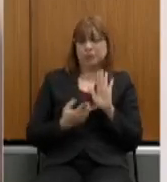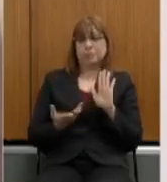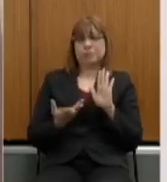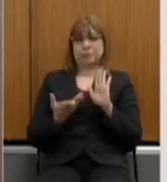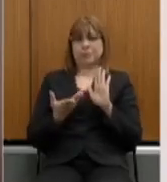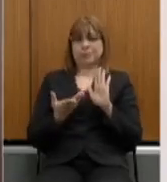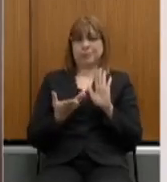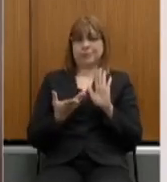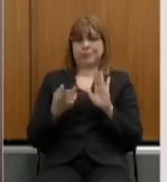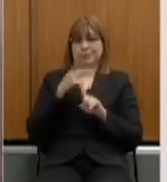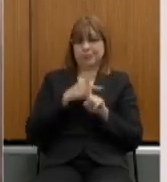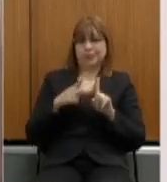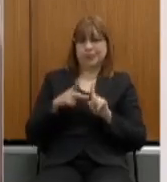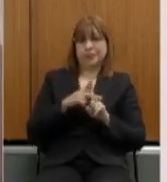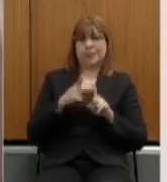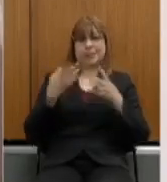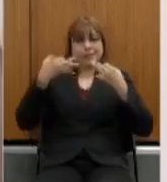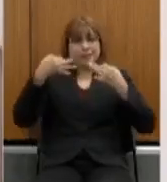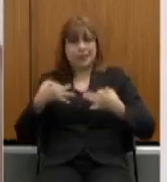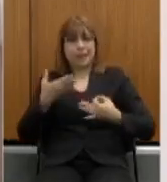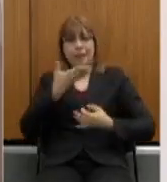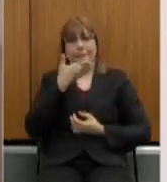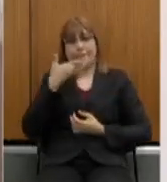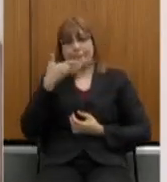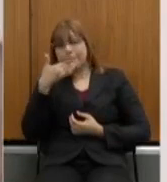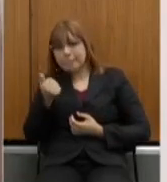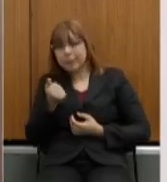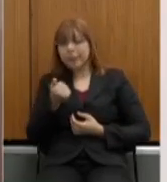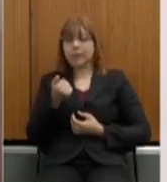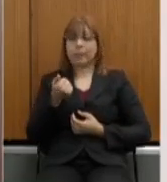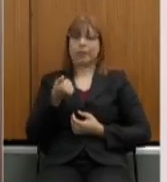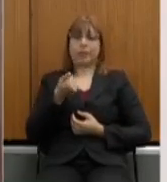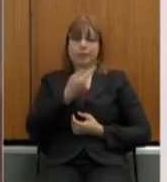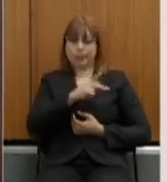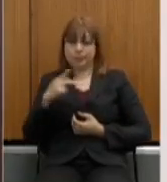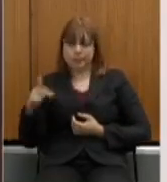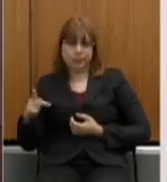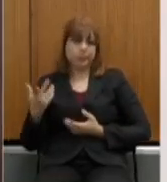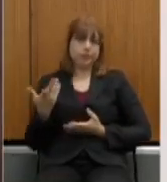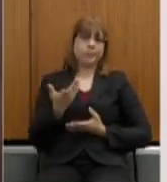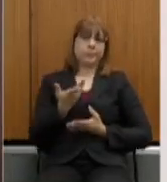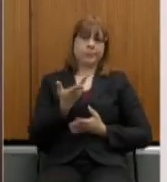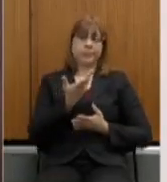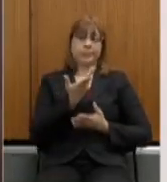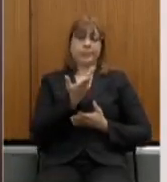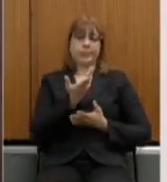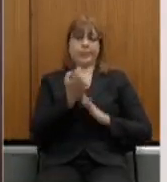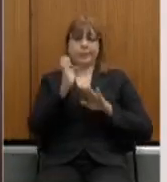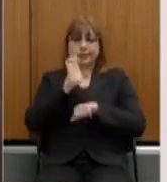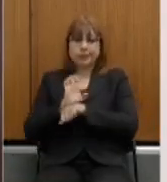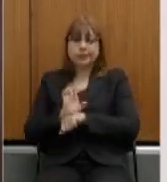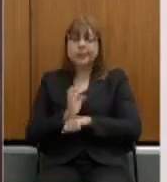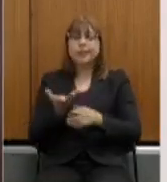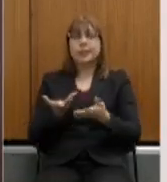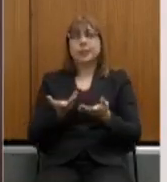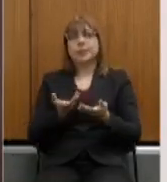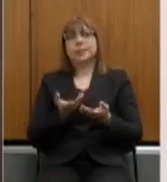ideal para o seu, quais normas previdenciárias seriam ideais para o seu regime próprio, né,